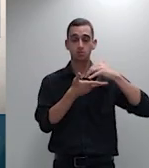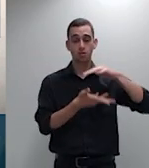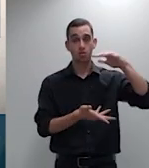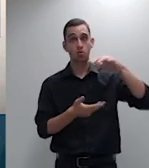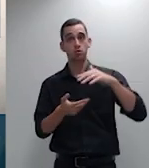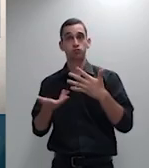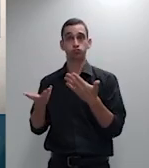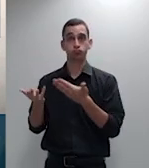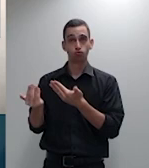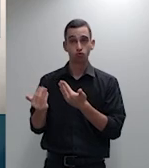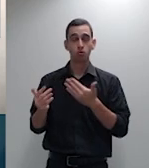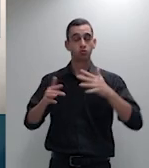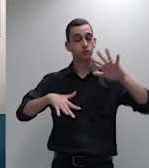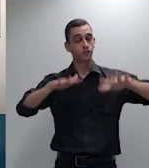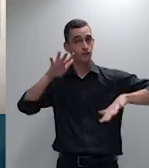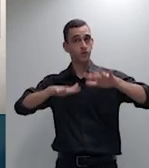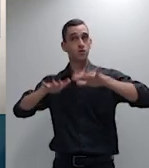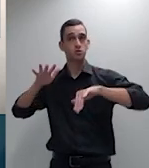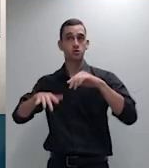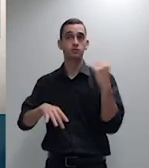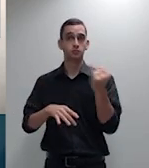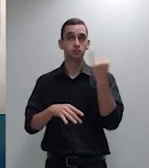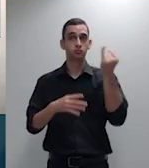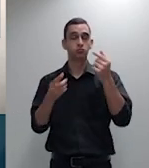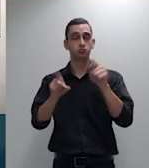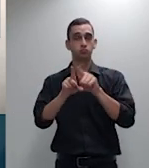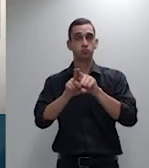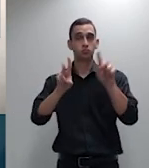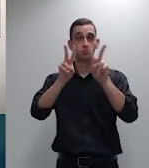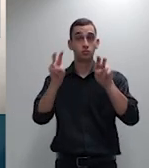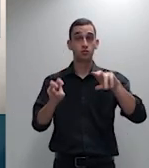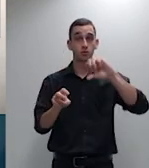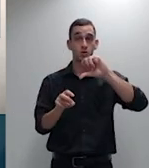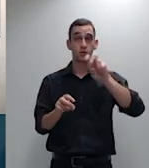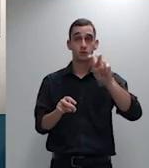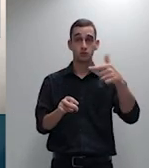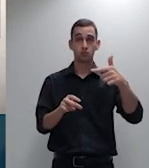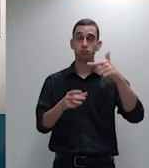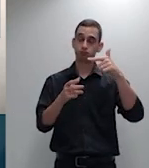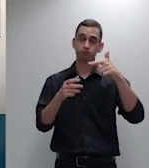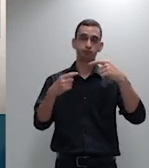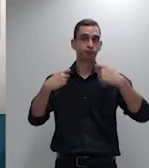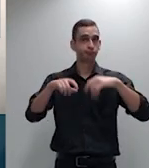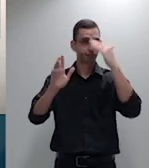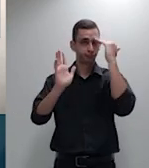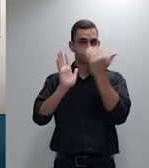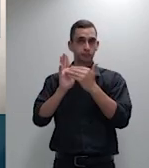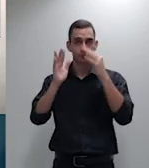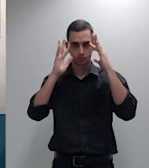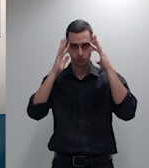preceitos do tema 952 agradecendo imensamente a atenção de todos os senhores e todas as senhoras muito obrigado